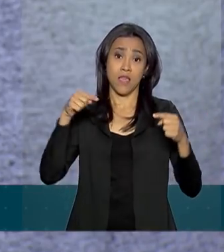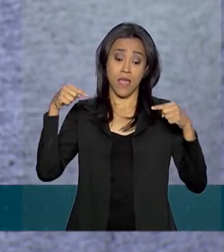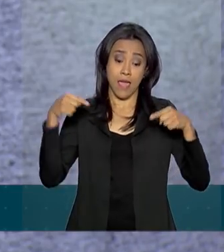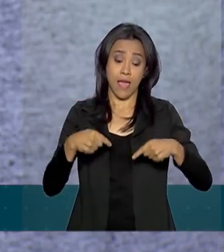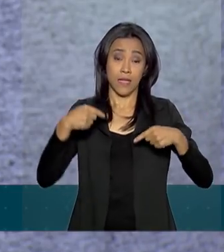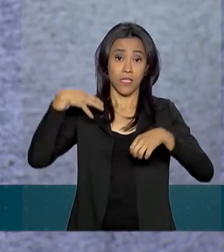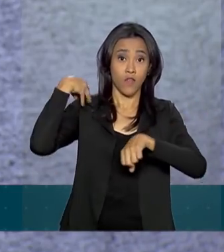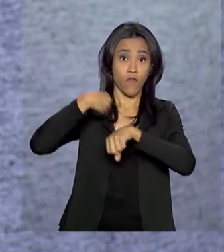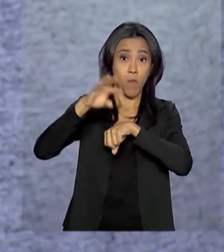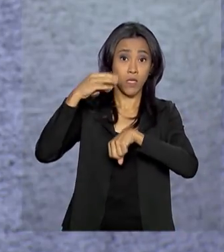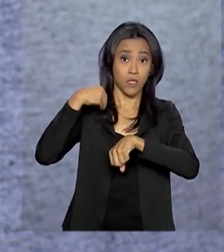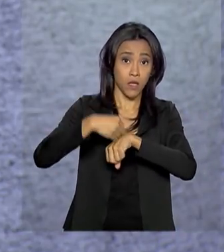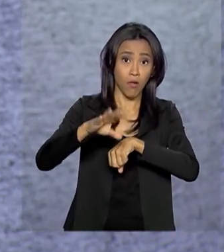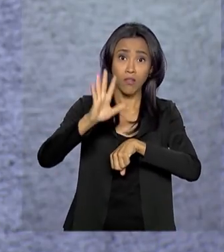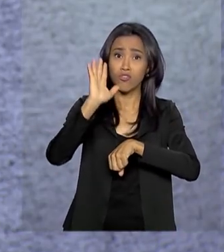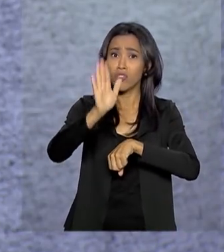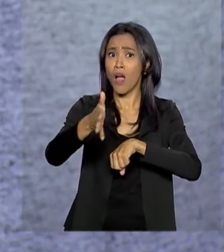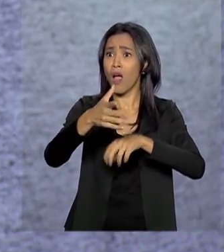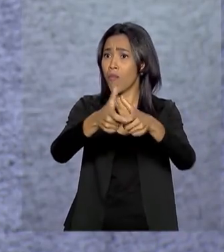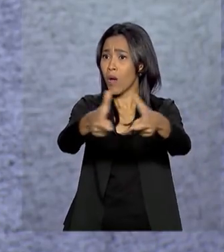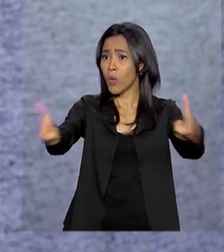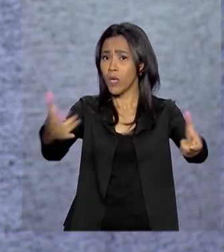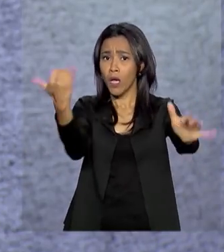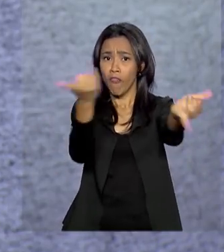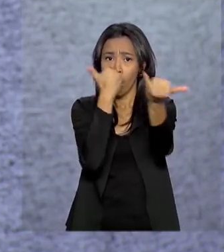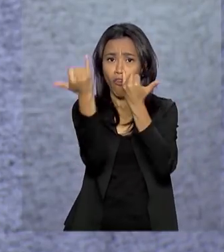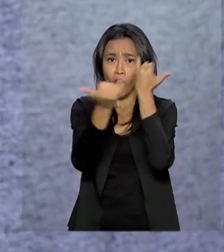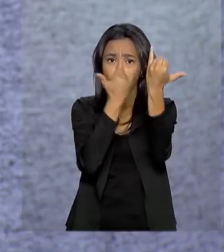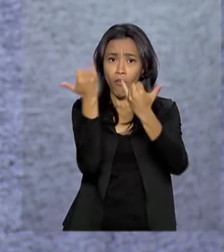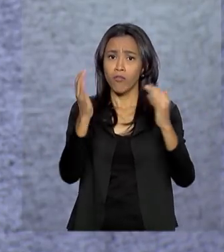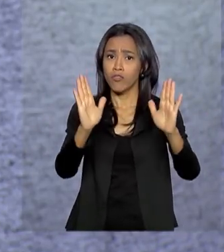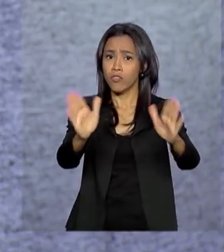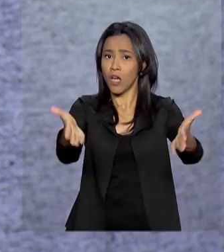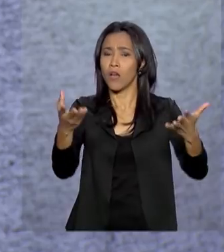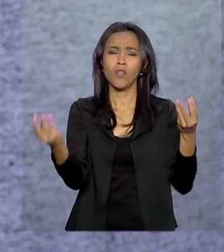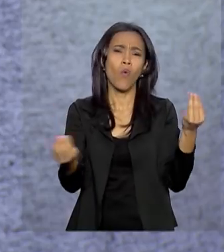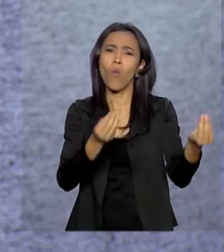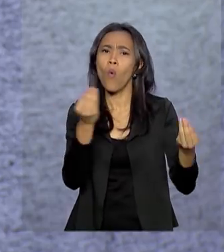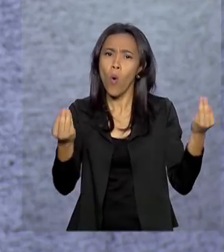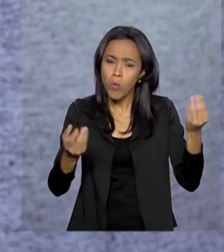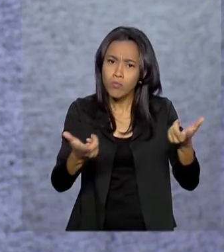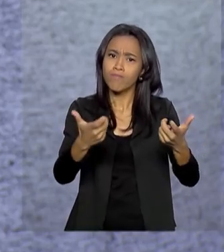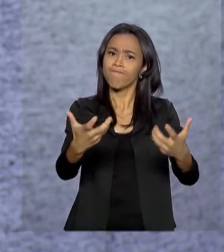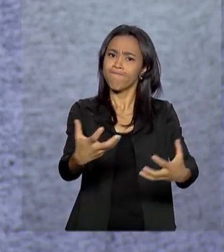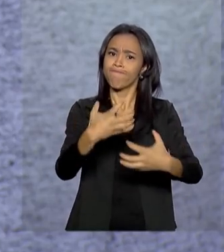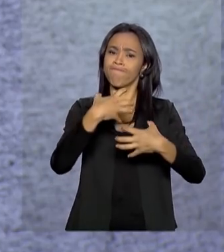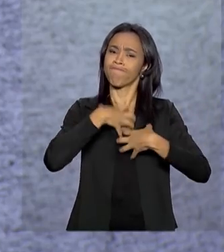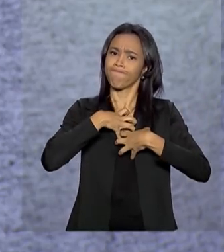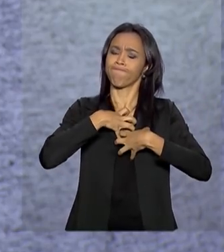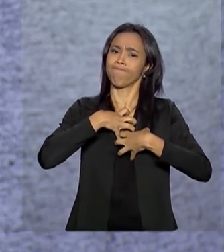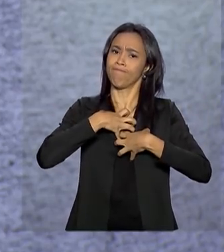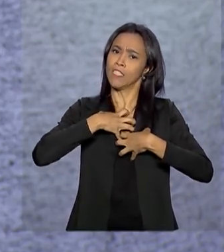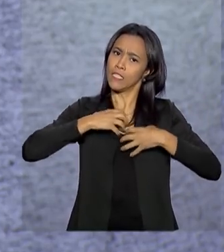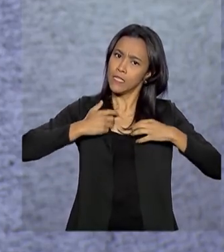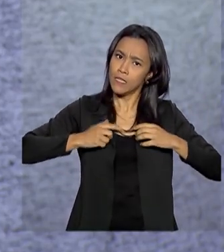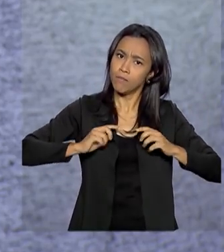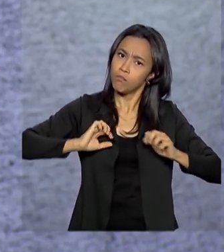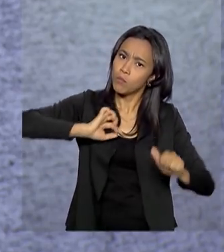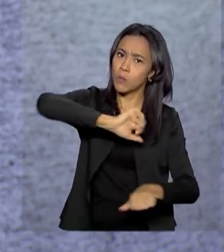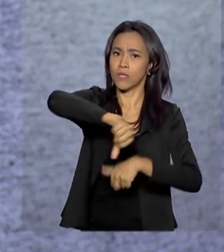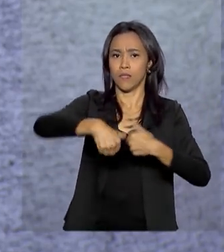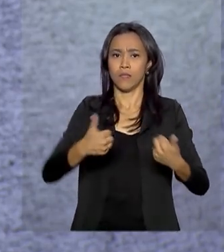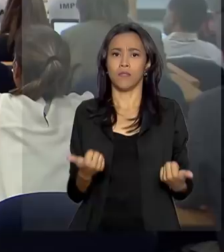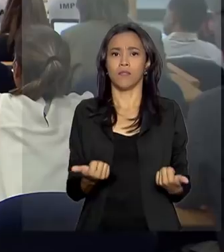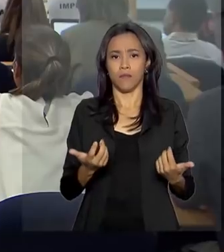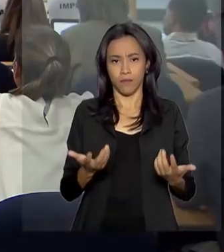que a maioria já tem, maioria já se apropriou dela, como é que ela se torna a ação. Então você tem que colocar a consequência